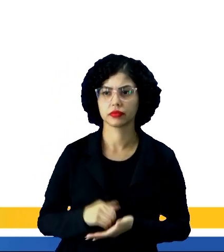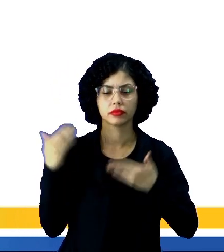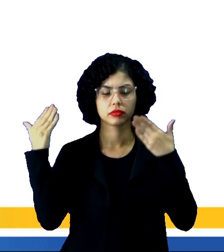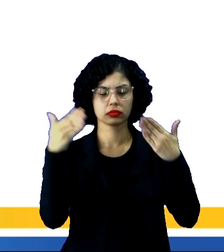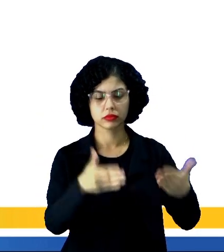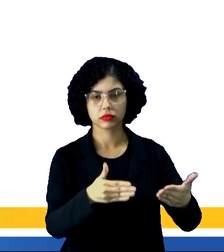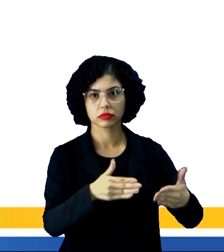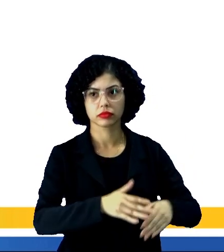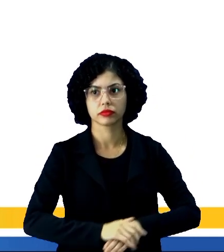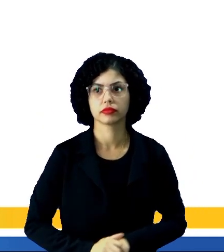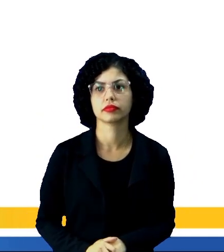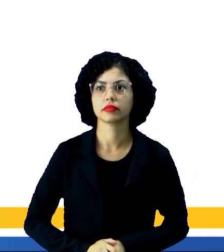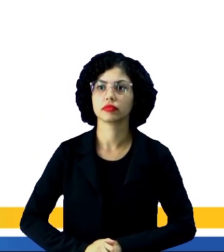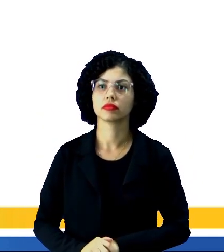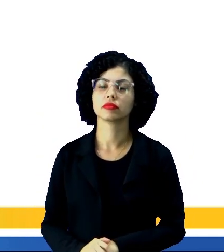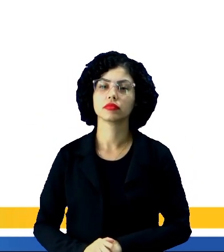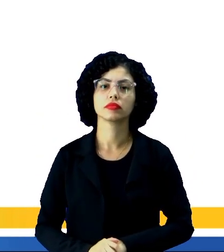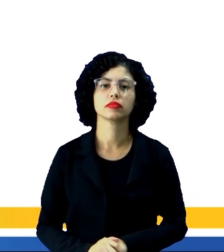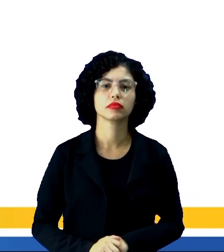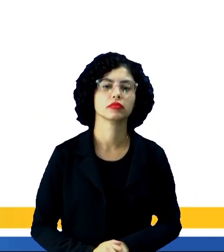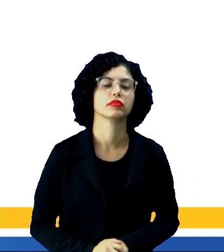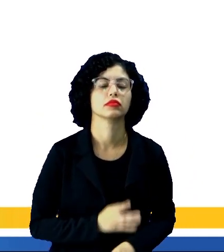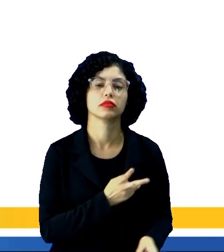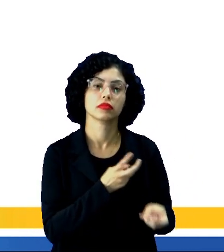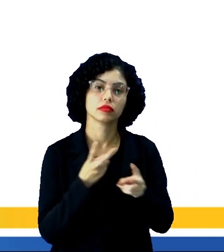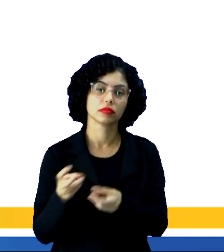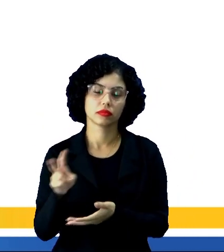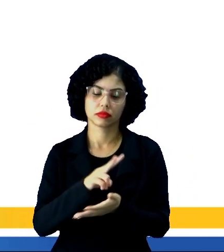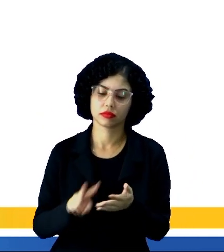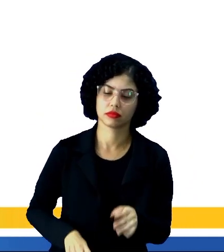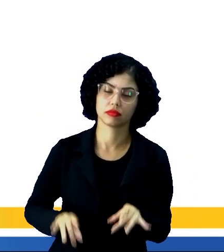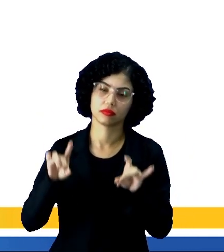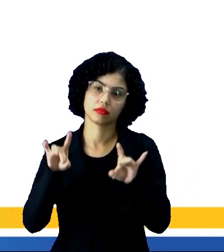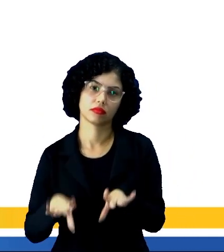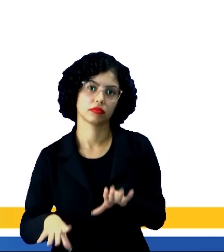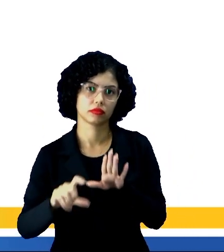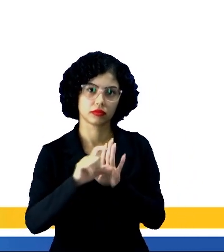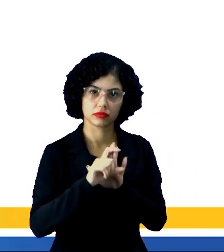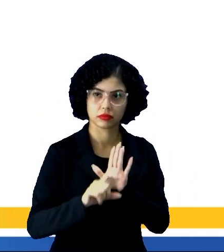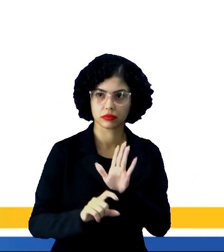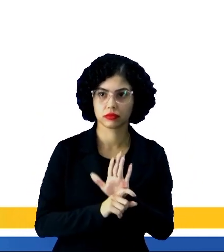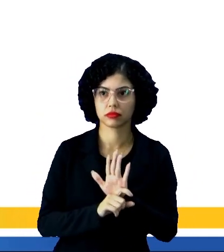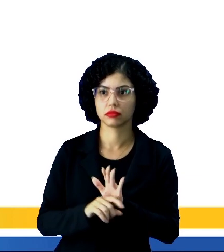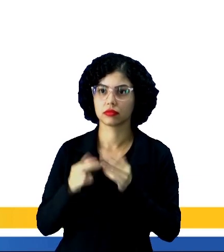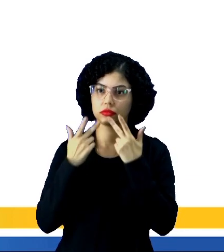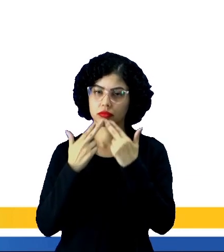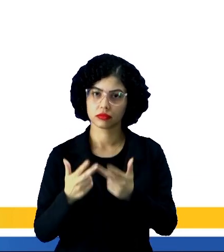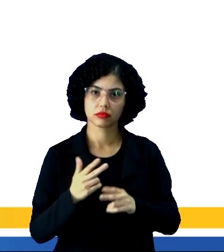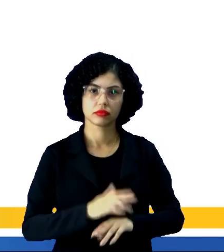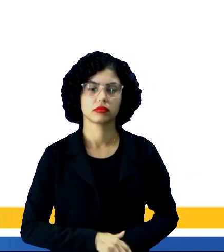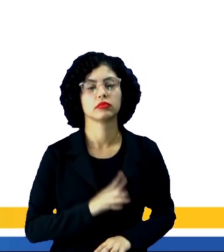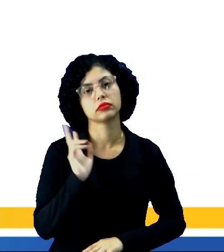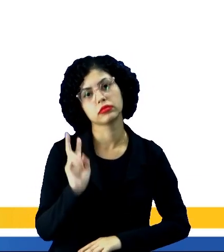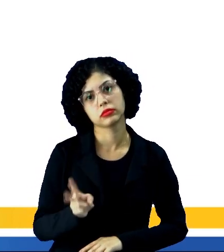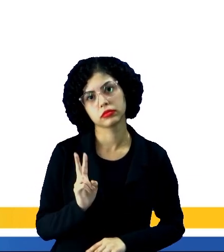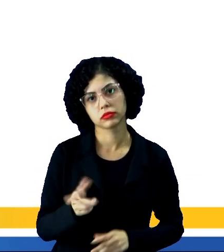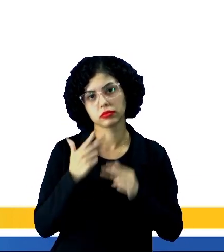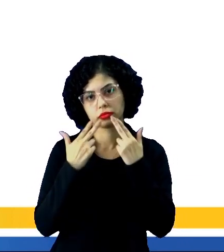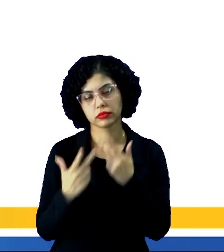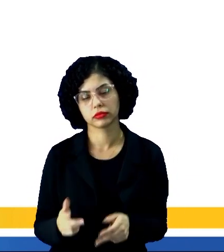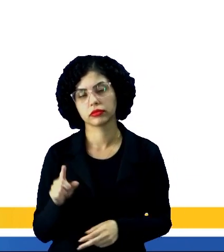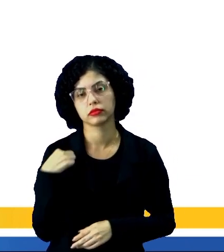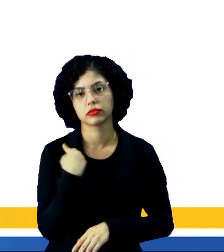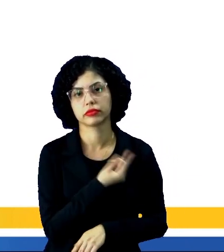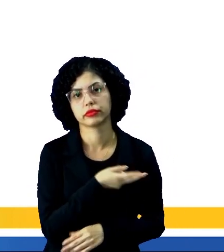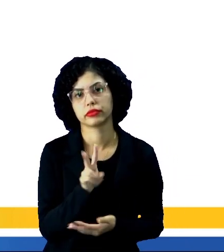determinada forma. Então, gente, observem, nós vamos ler esse último parágrafo aí da notícia, né, da mesma notícia que nós